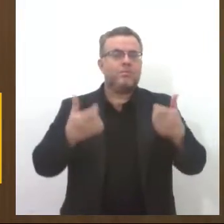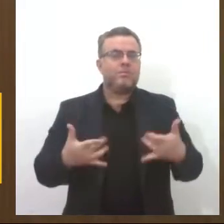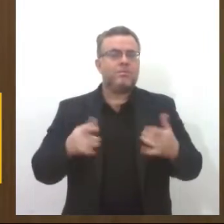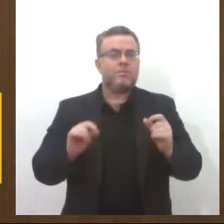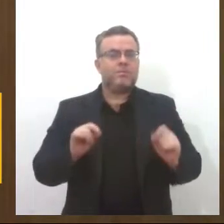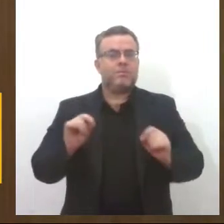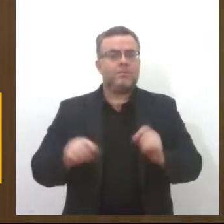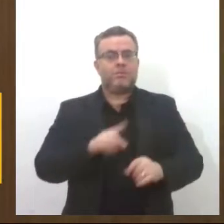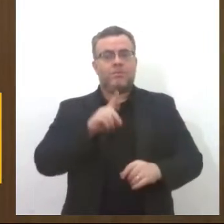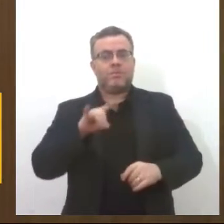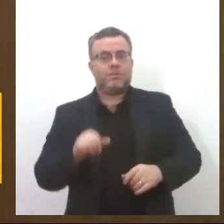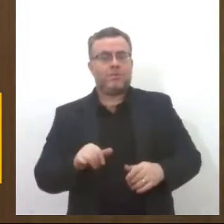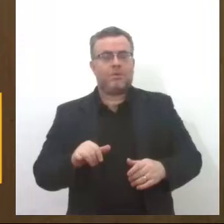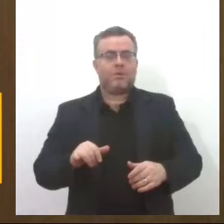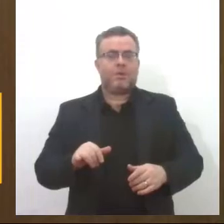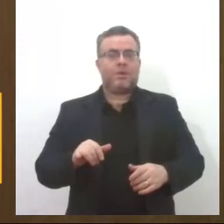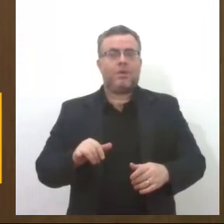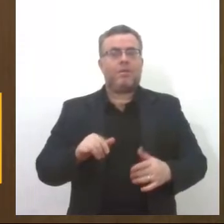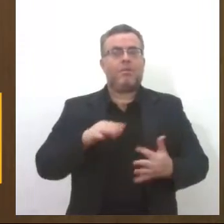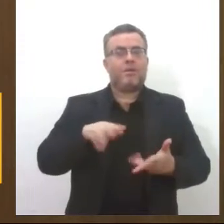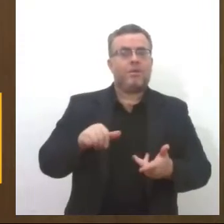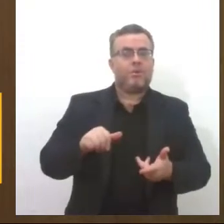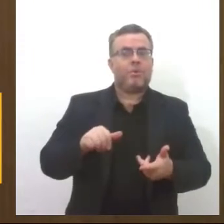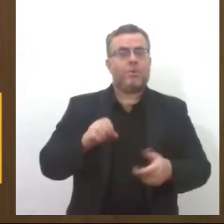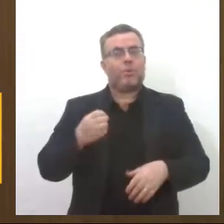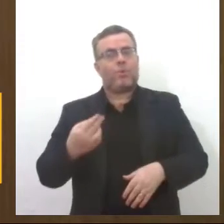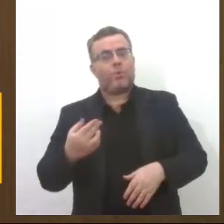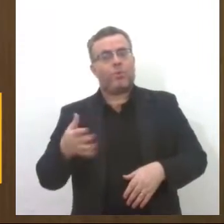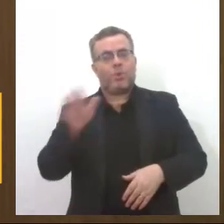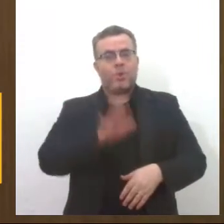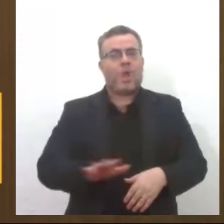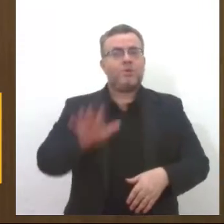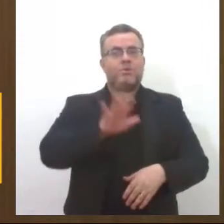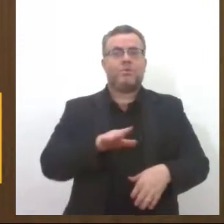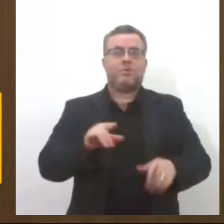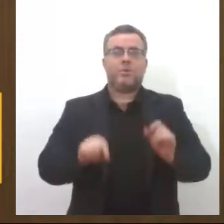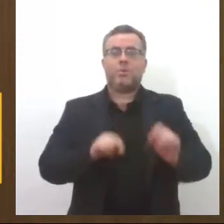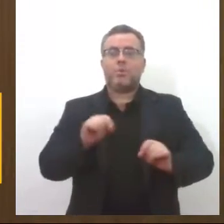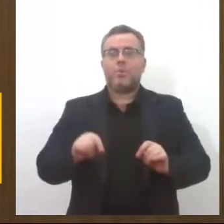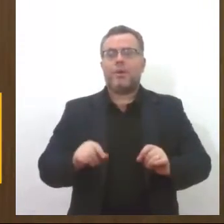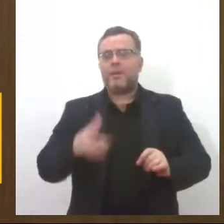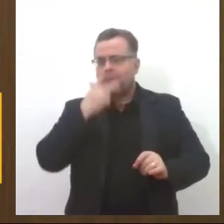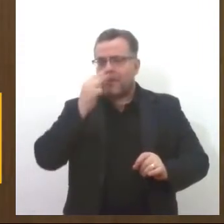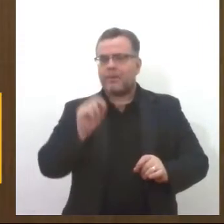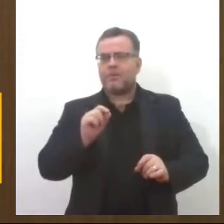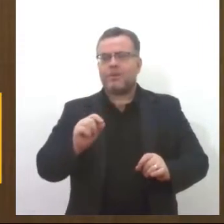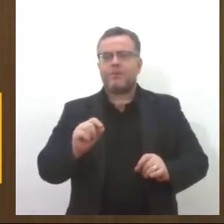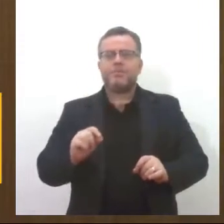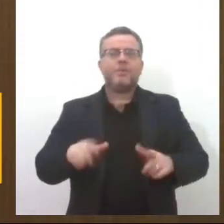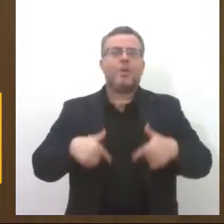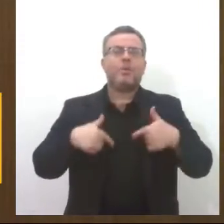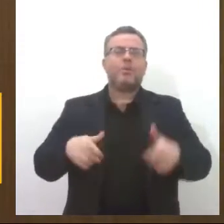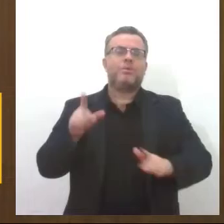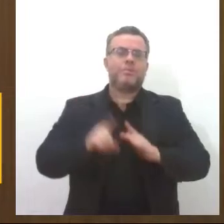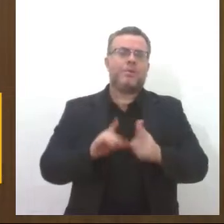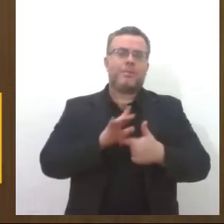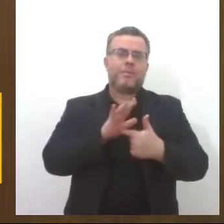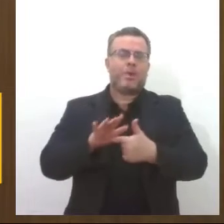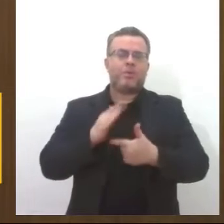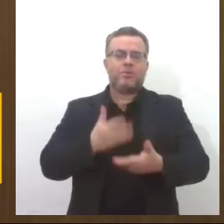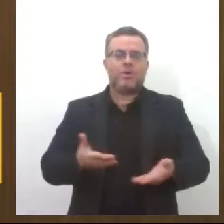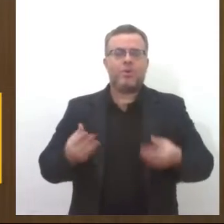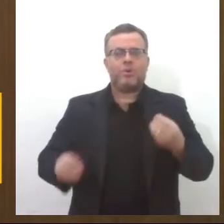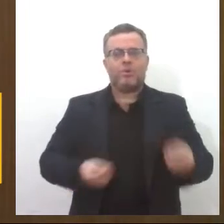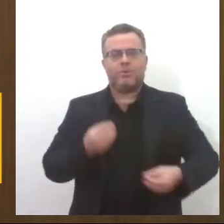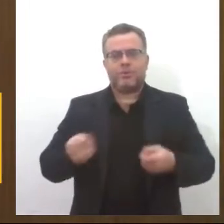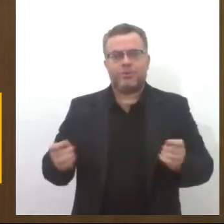ou internacional, a gente sempre lembra da luta da mulher pelos direitos. É empoderar a mulher, mostrar para ela os direitos que ela tem, para que ela